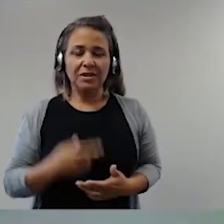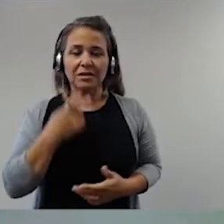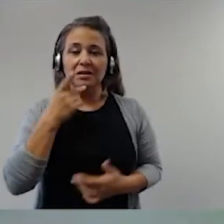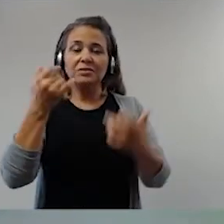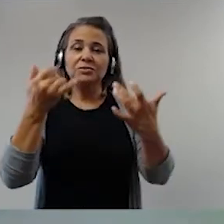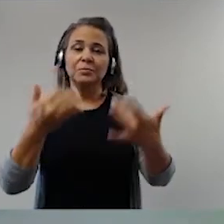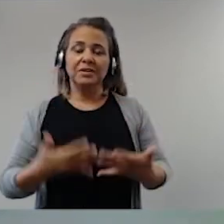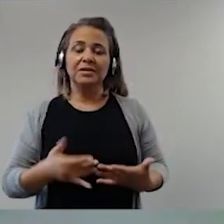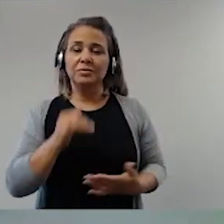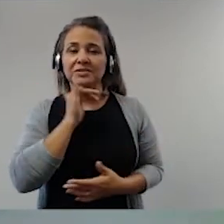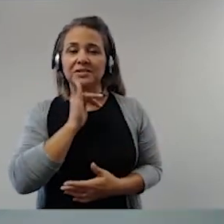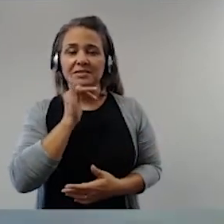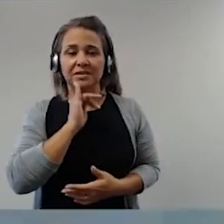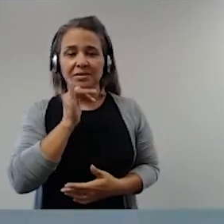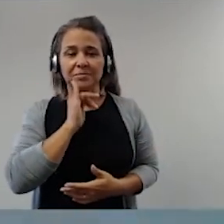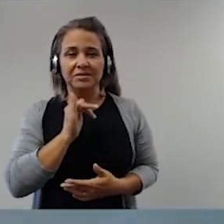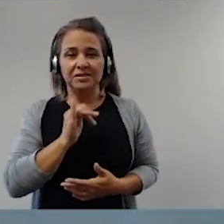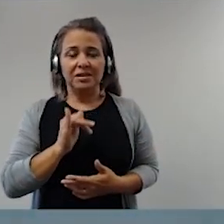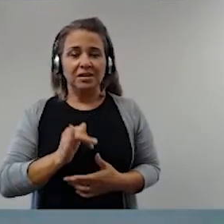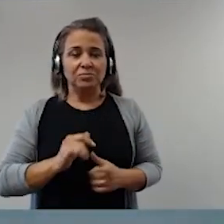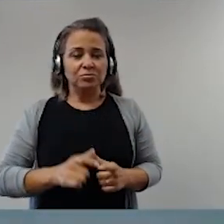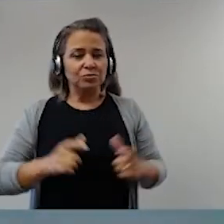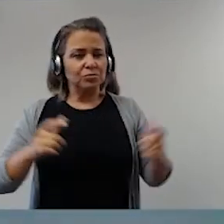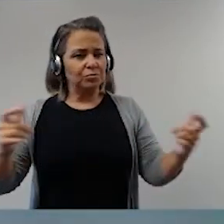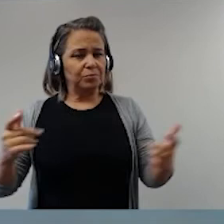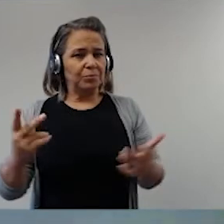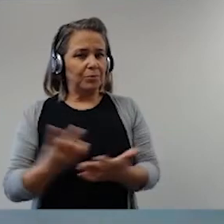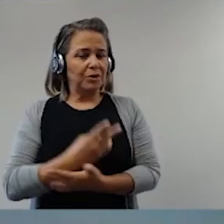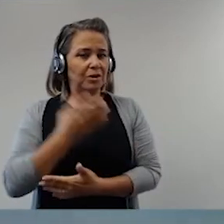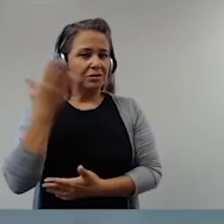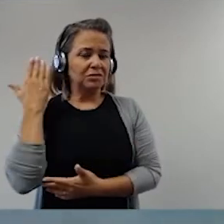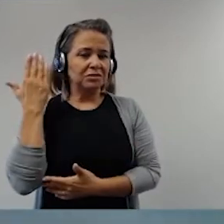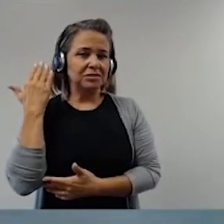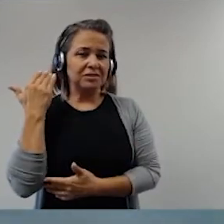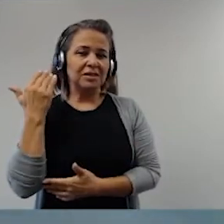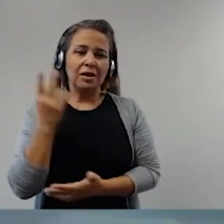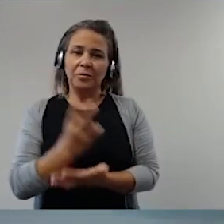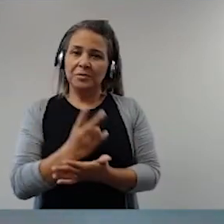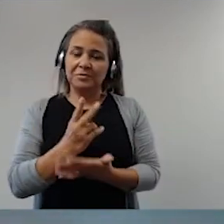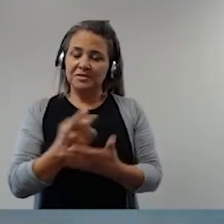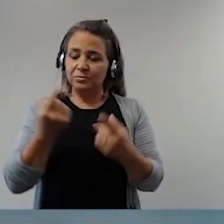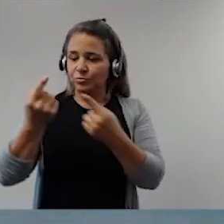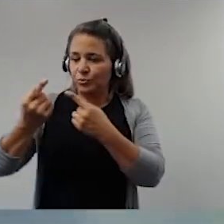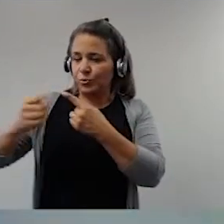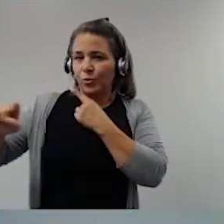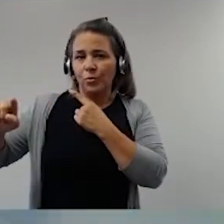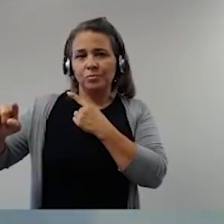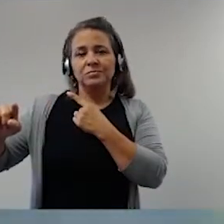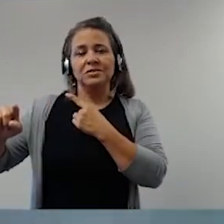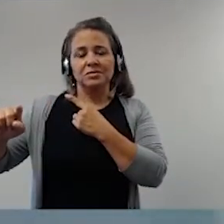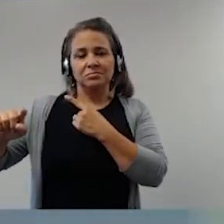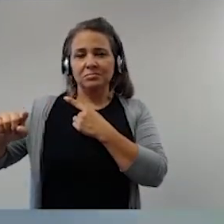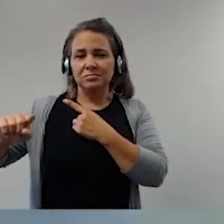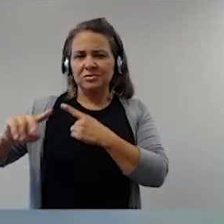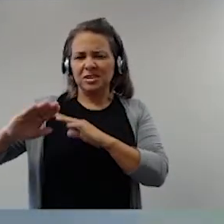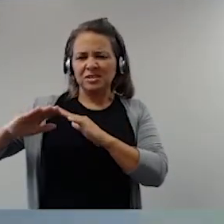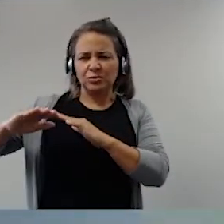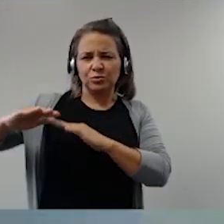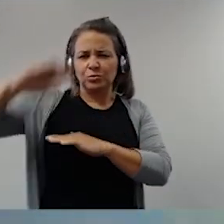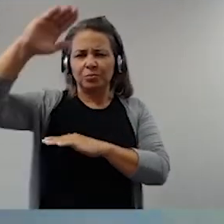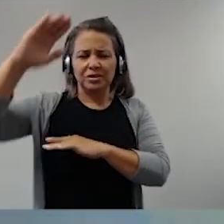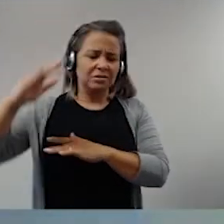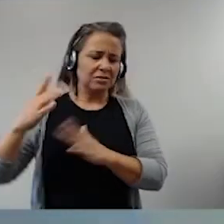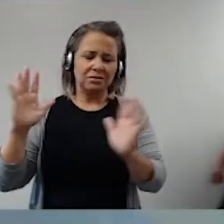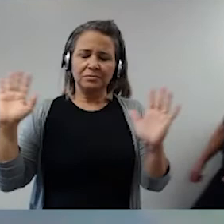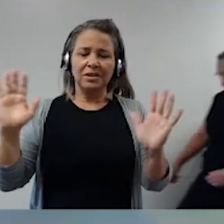ele dava alguns exemplos de situações super extremas. Eu, mesmo assim, sou contra aquelas super extremas. Eu